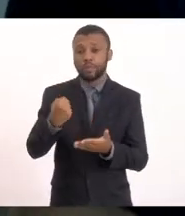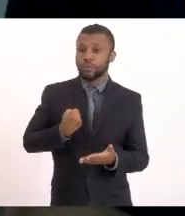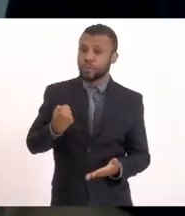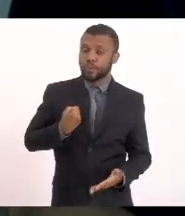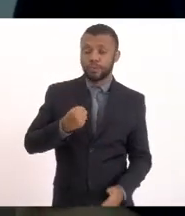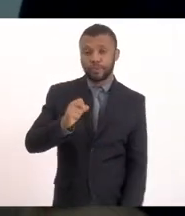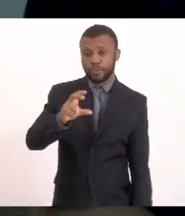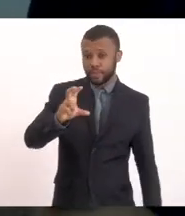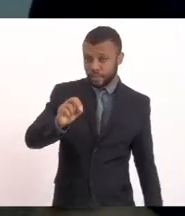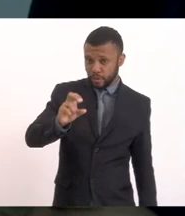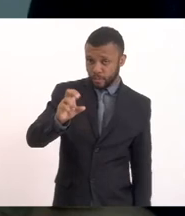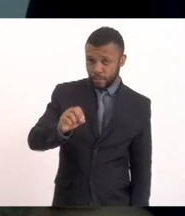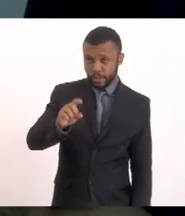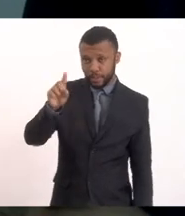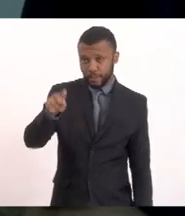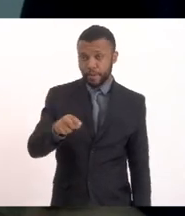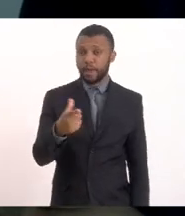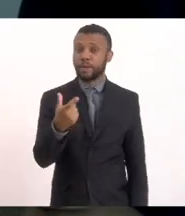Pode passar